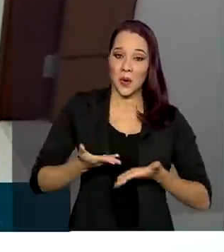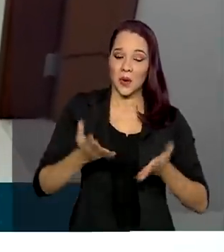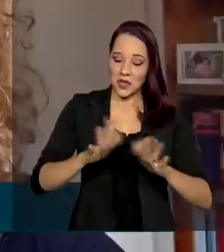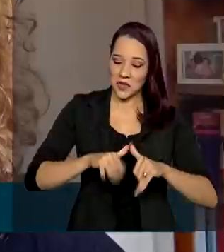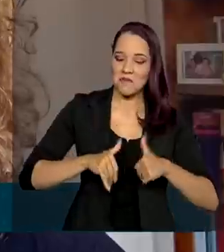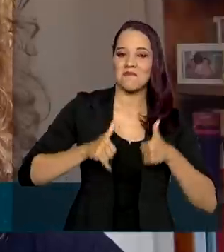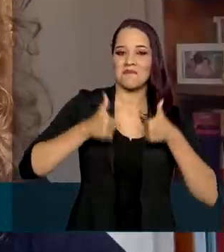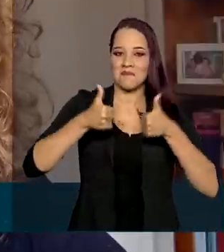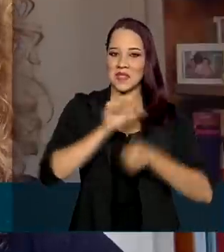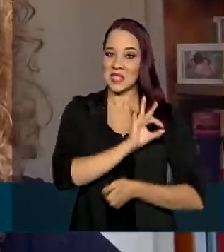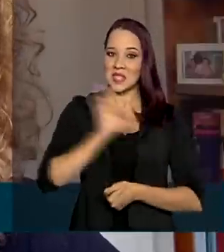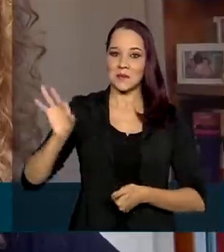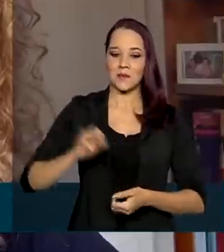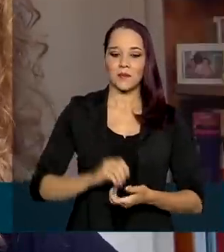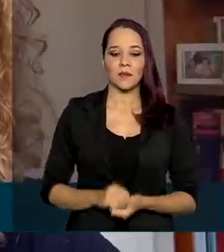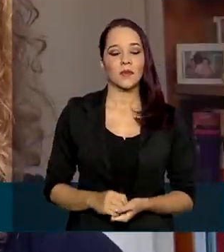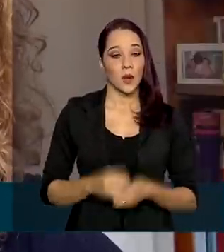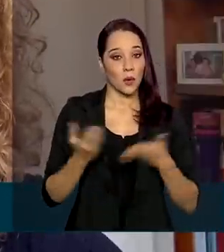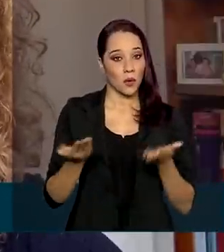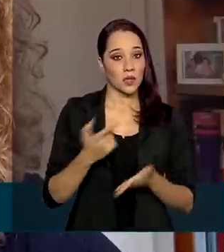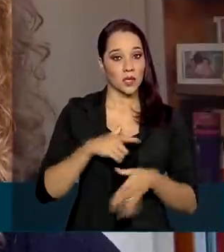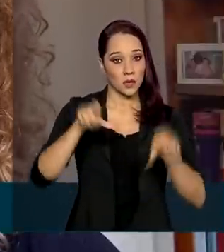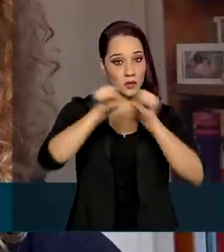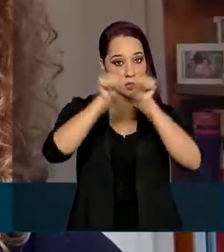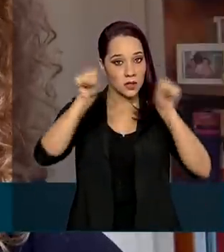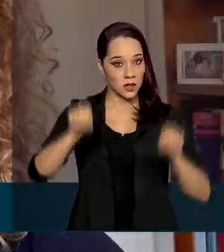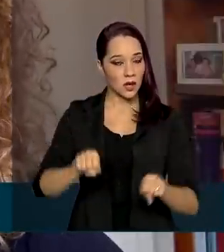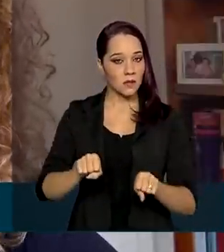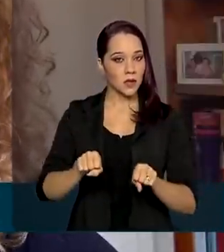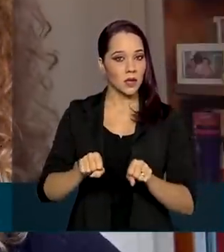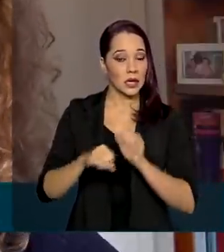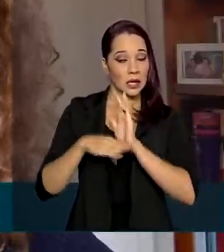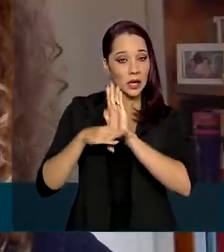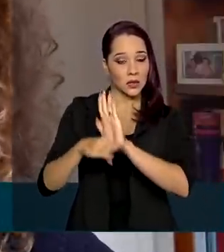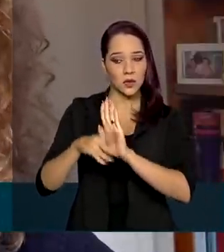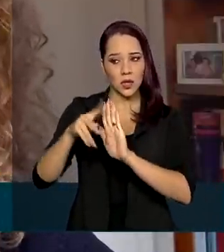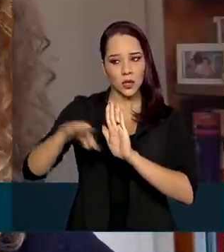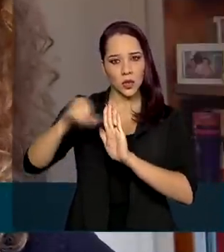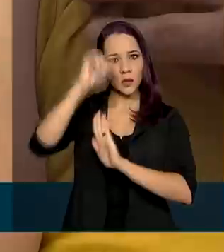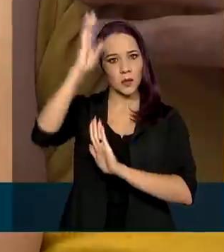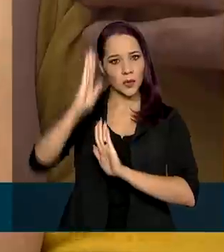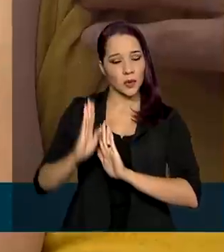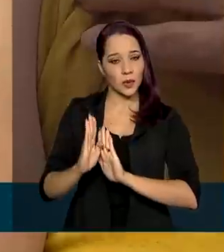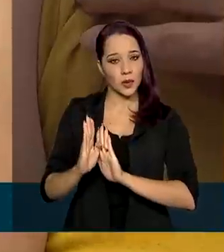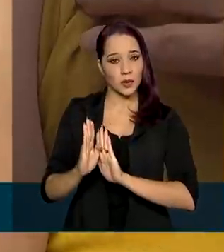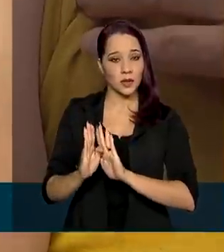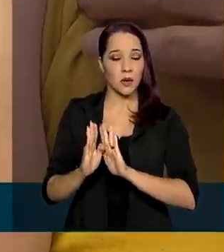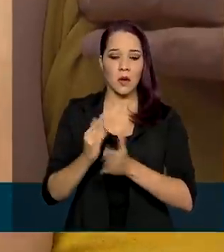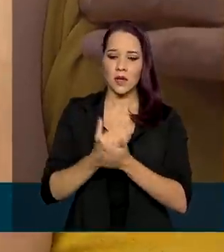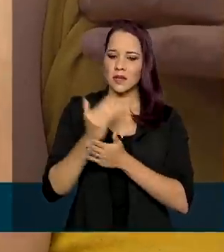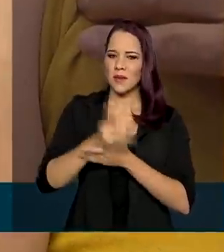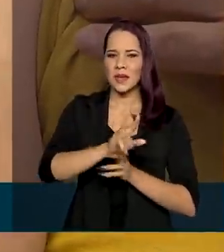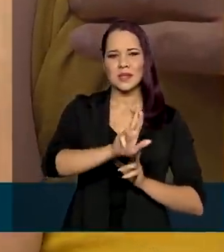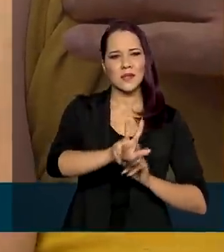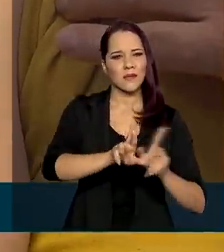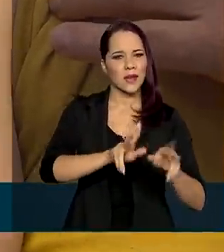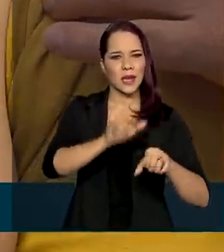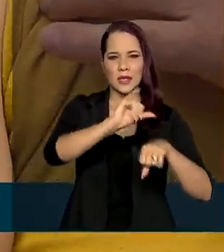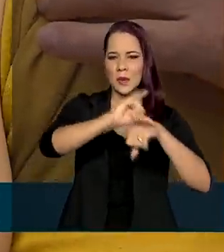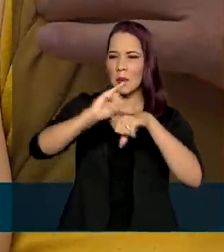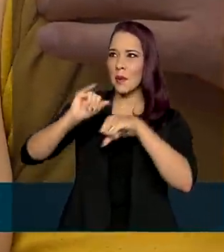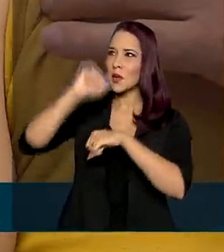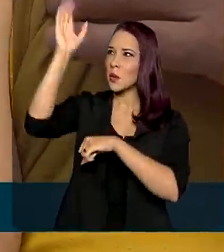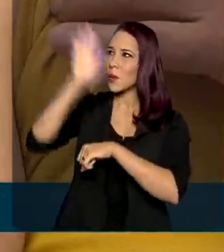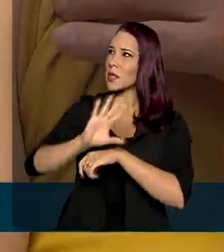100%. A gente tem um sistema hoje que atende a toda a população brasileira, nos mais diversos pontos do